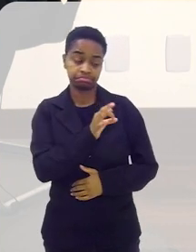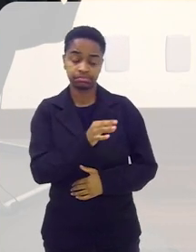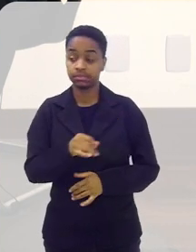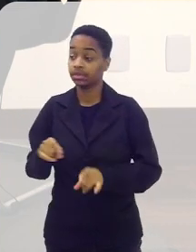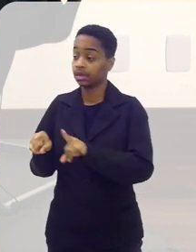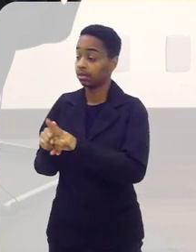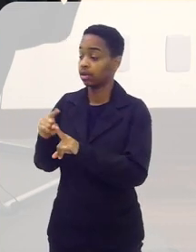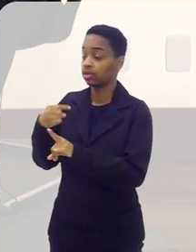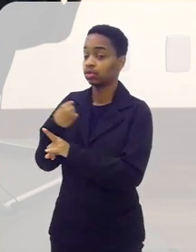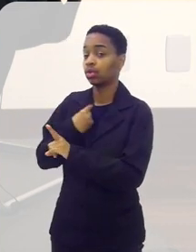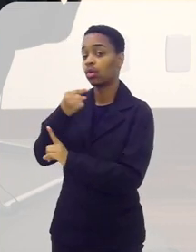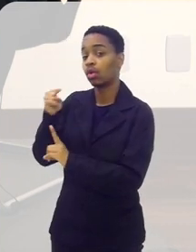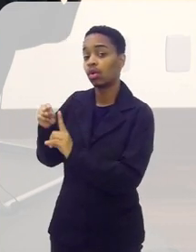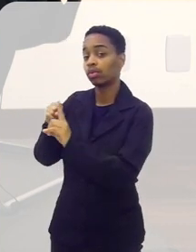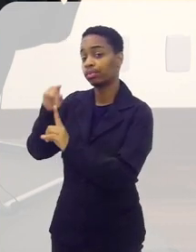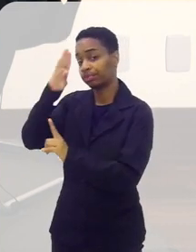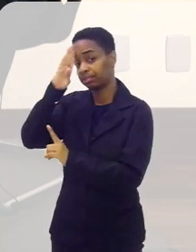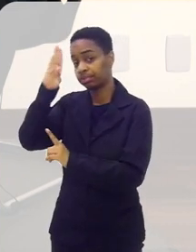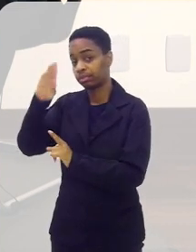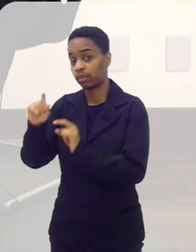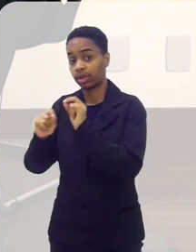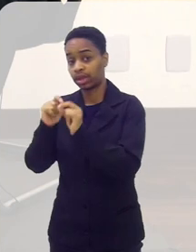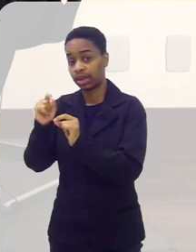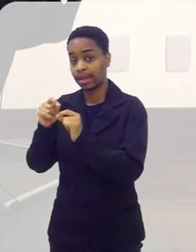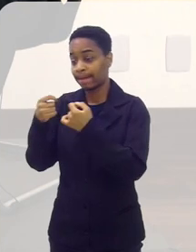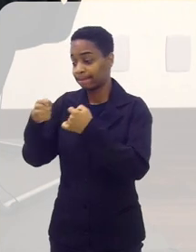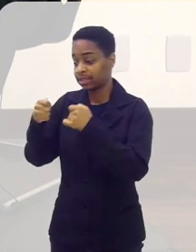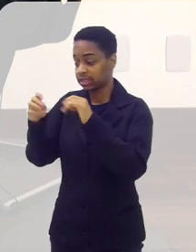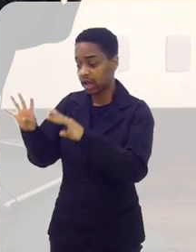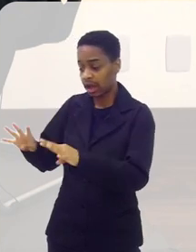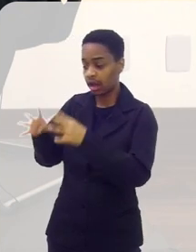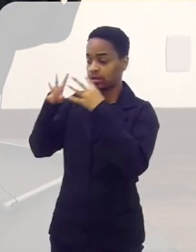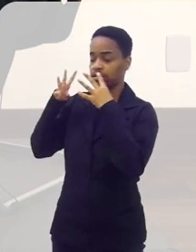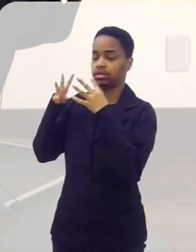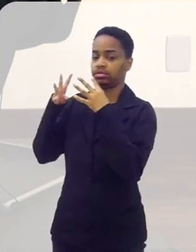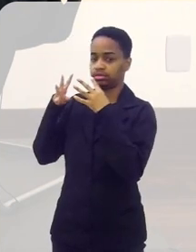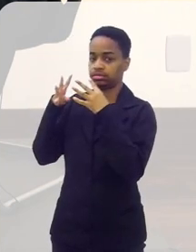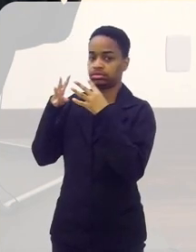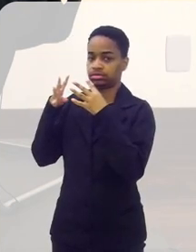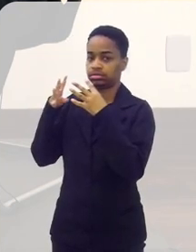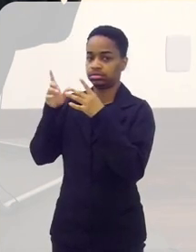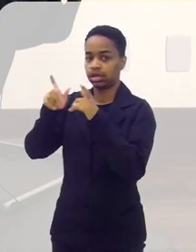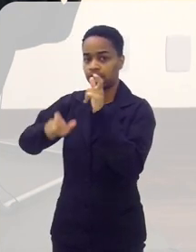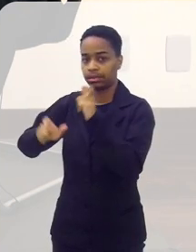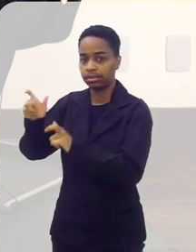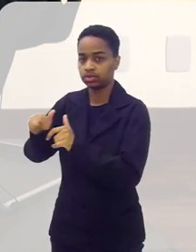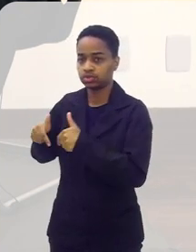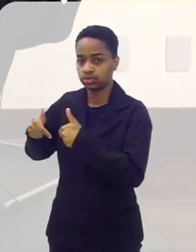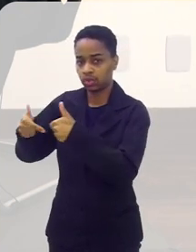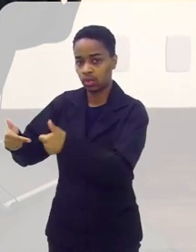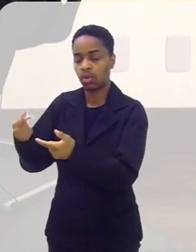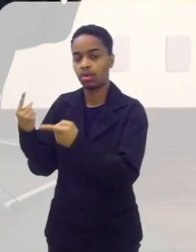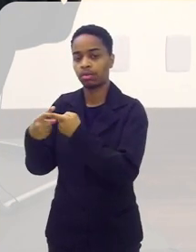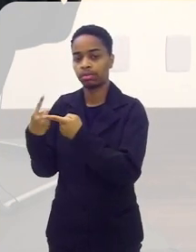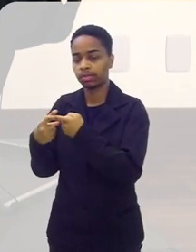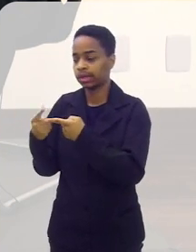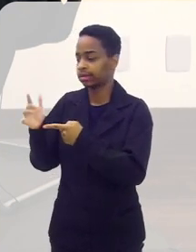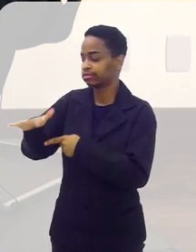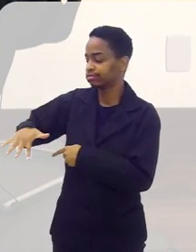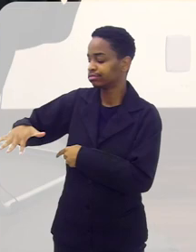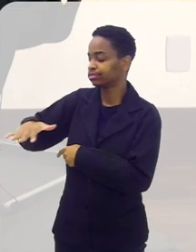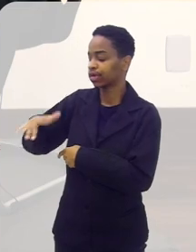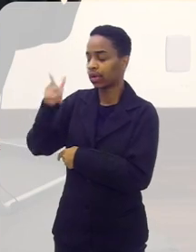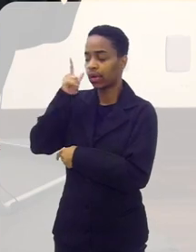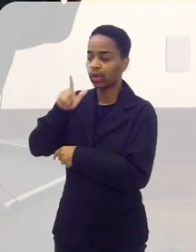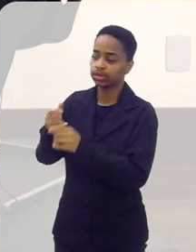E essa é a nossa grande tensão, né? É prender a atenção das pessoas para